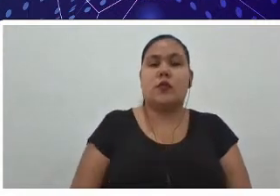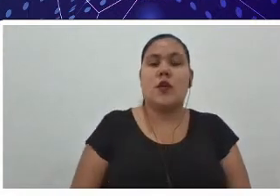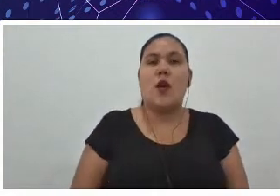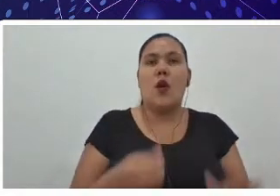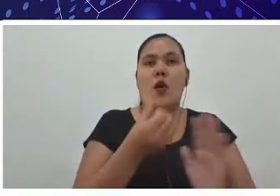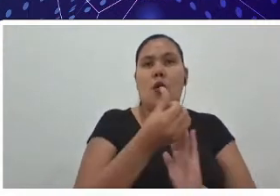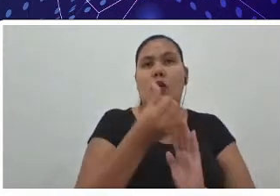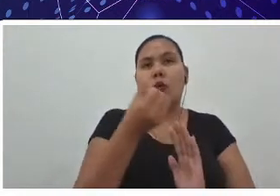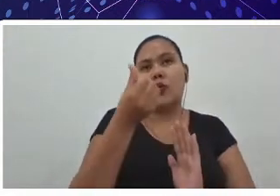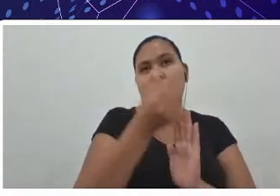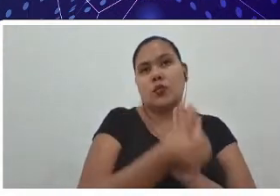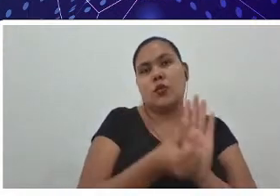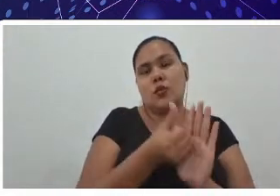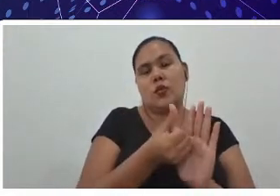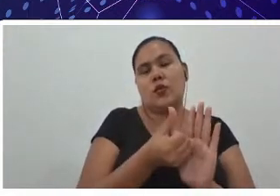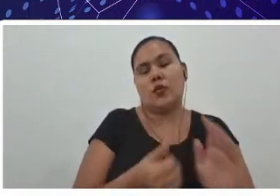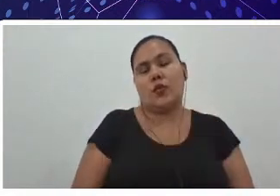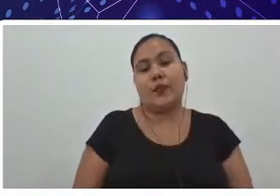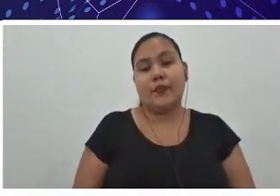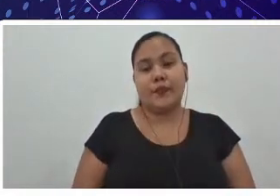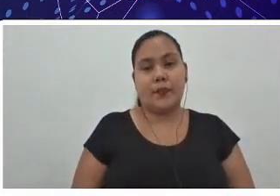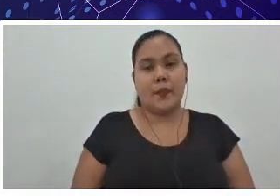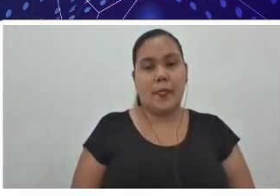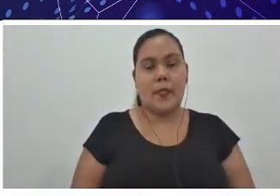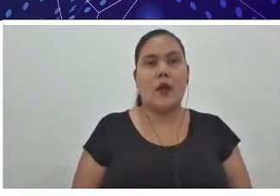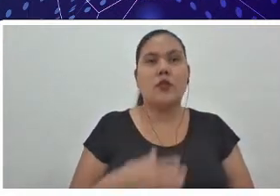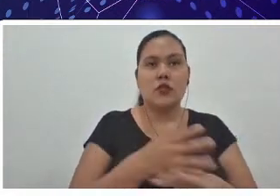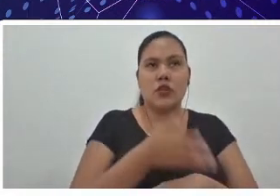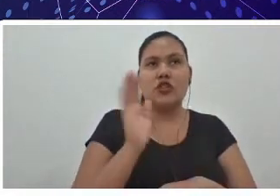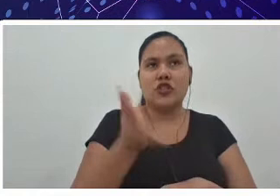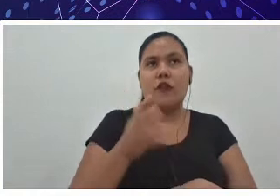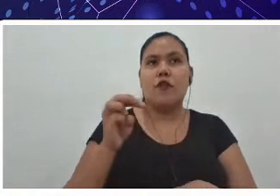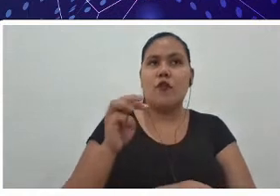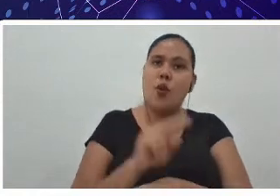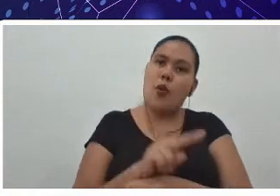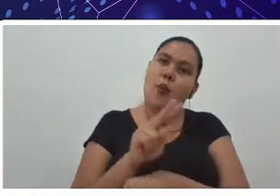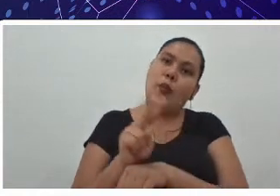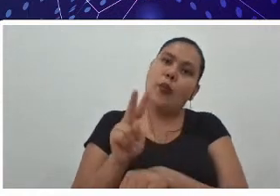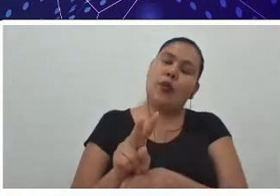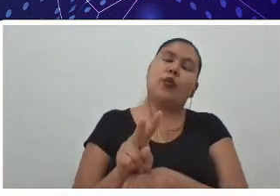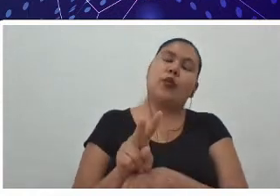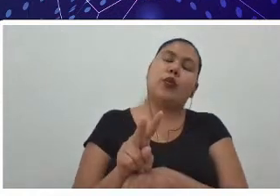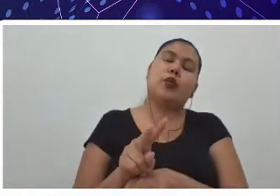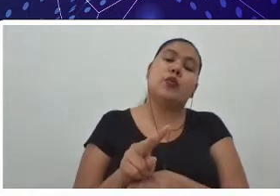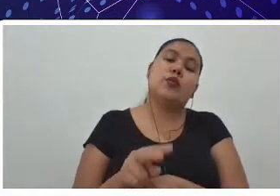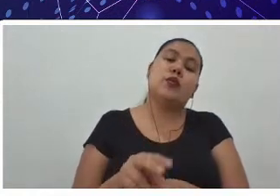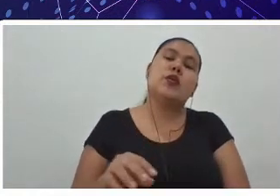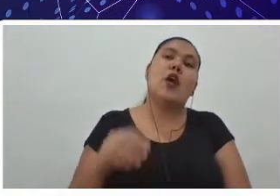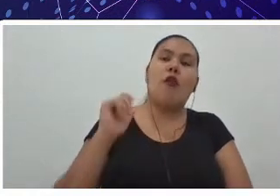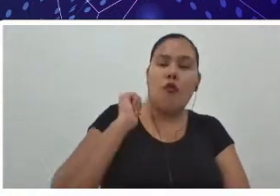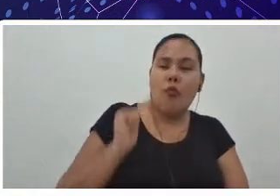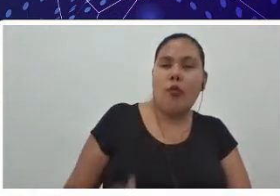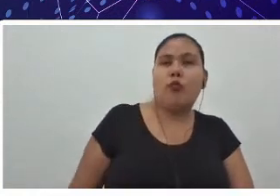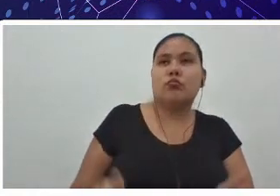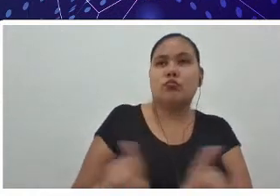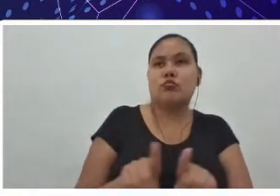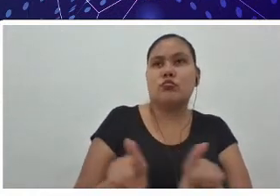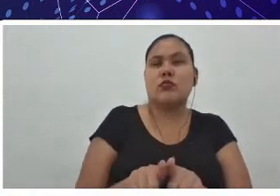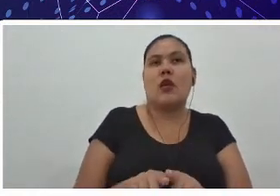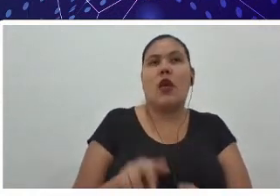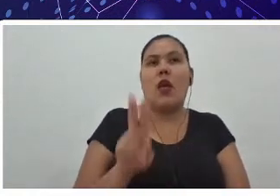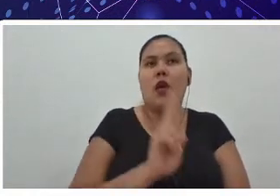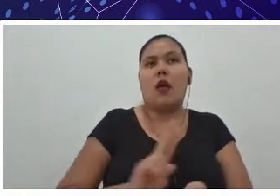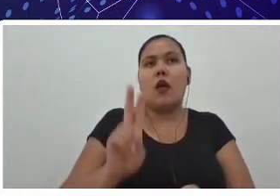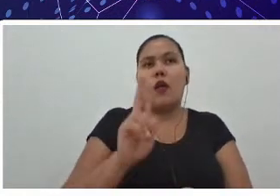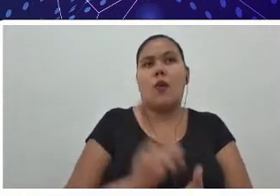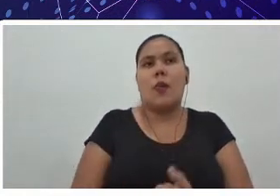passei, já fui monitora, já fui bolsista, a universidade me proporcionou várias